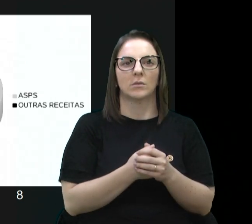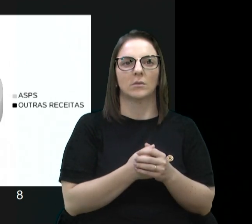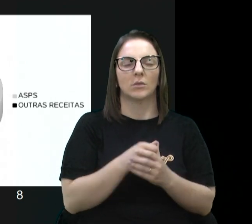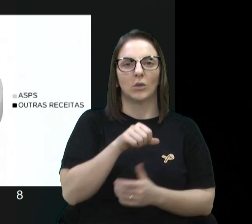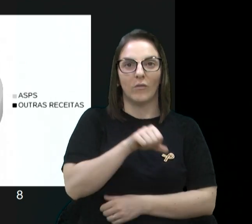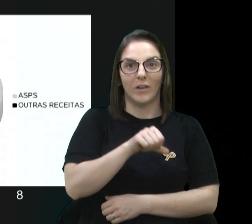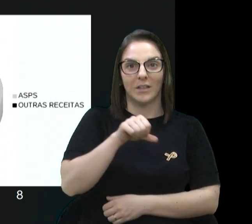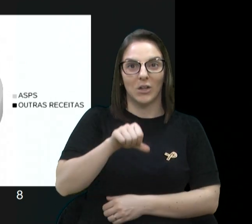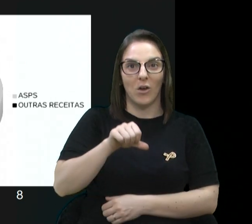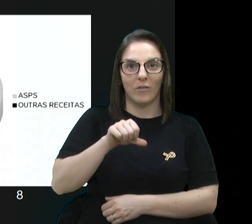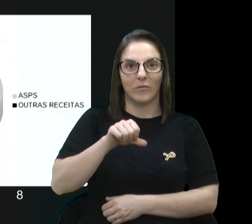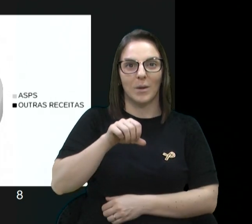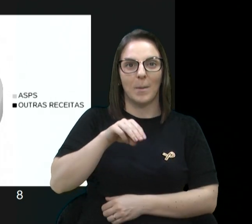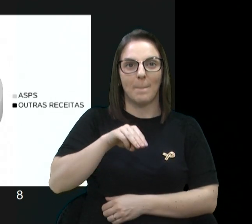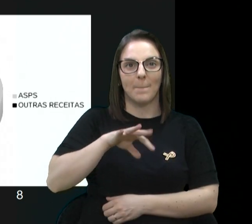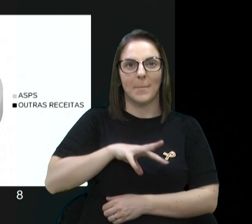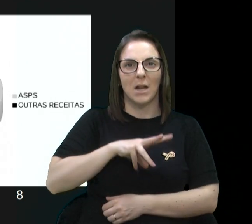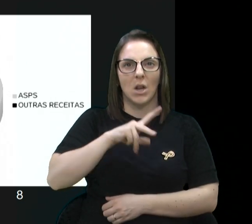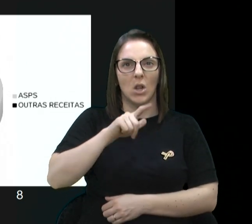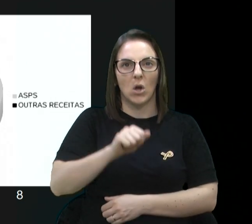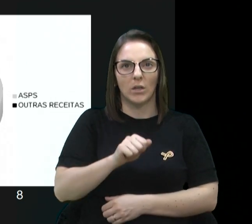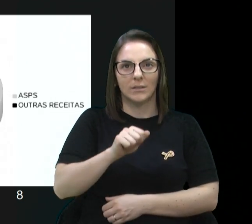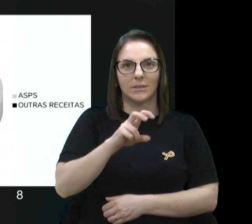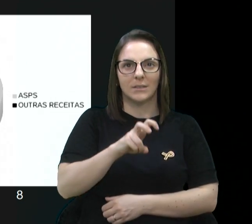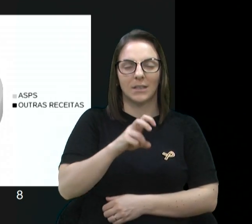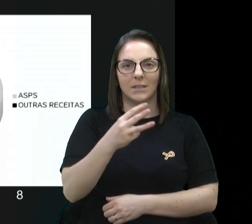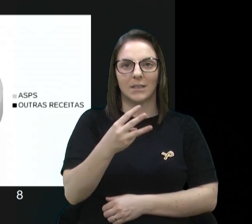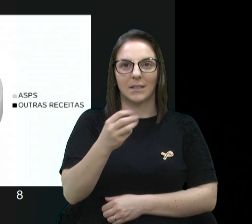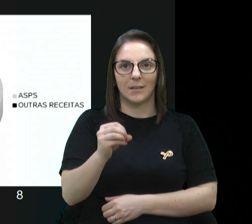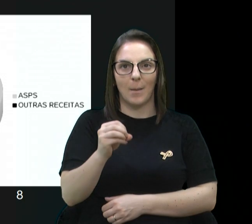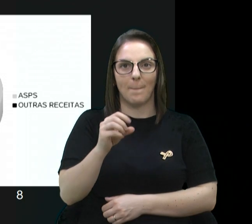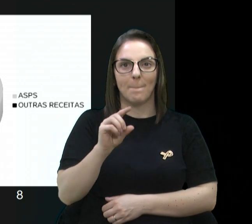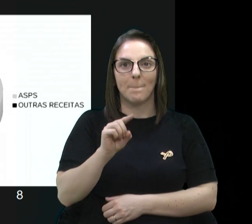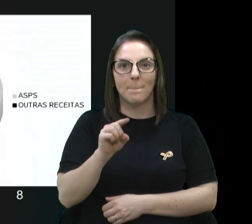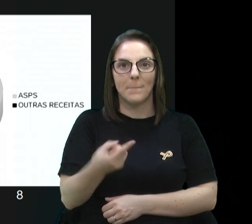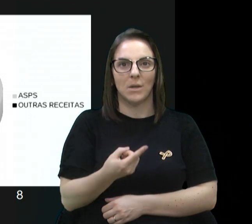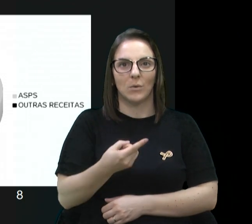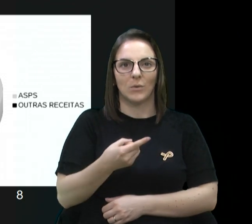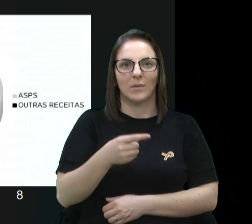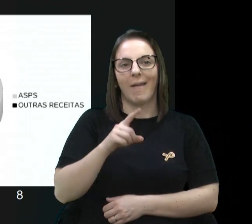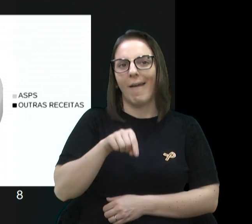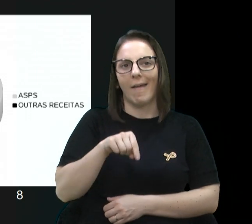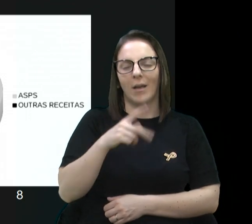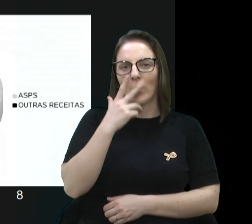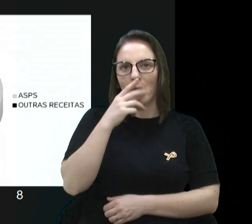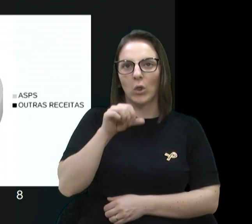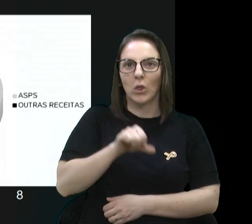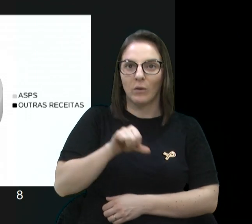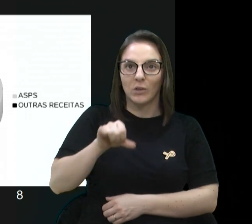99.530.000. Representando 99.9%.